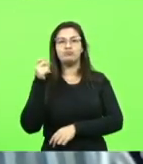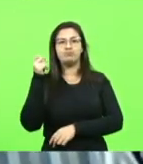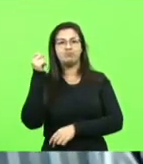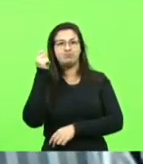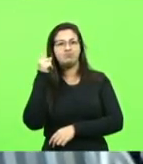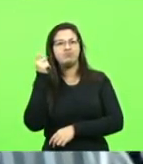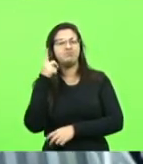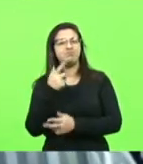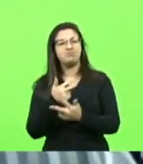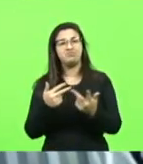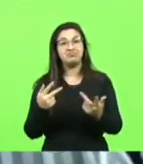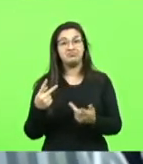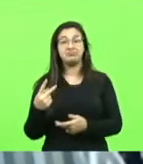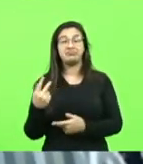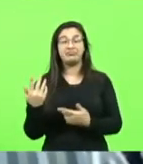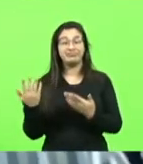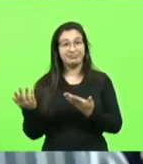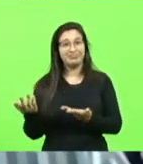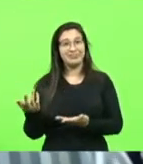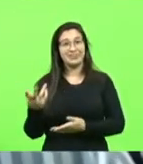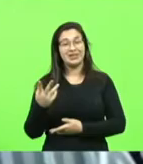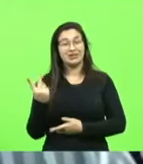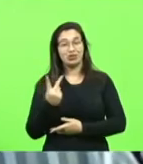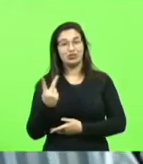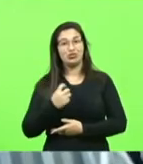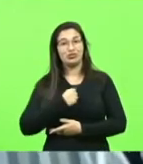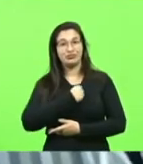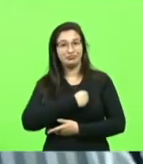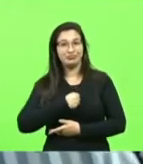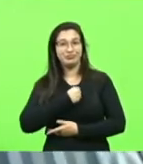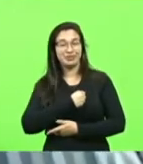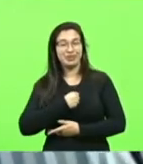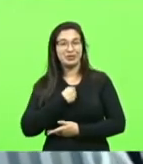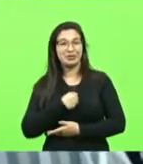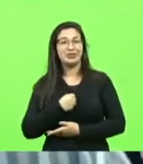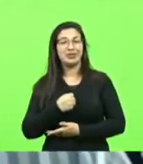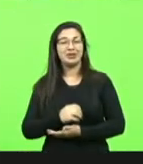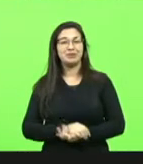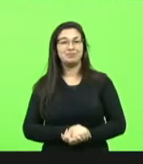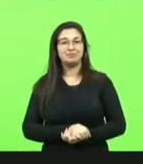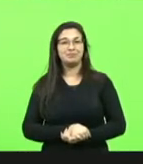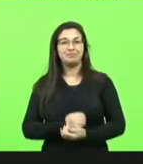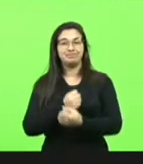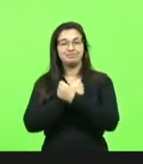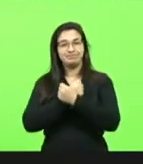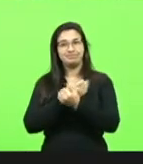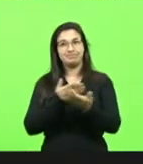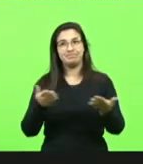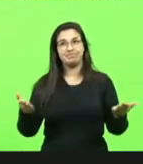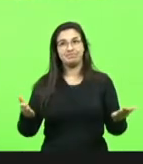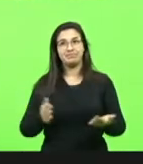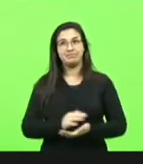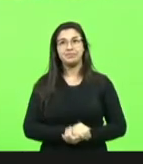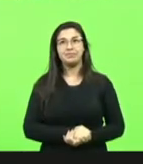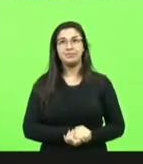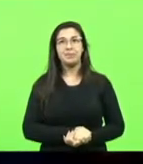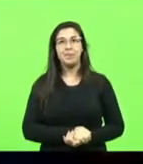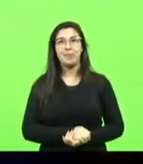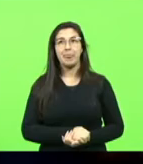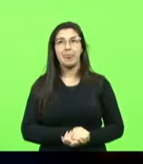políticos que fazem falta. Era isso que eu queria dizer. Um abraço a todos vocês. Mas,